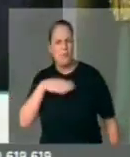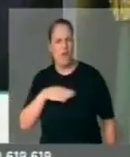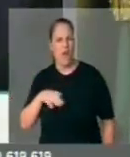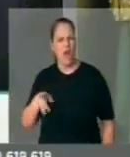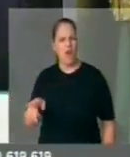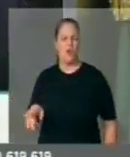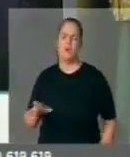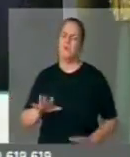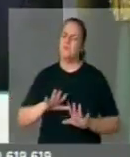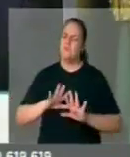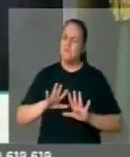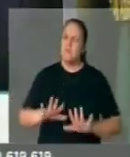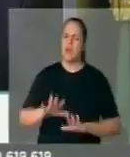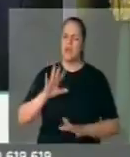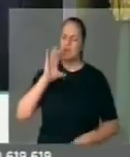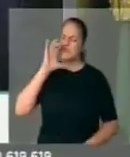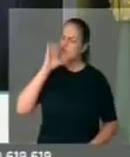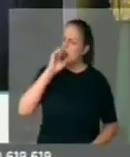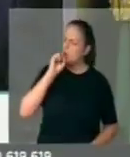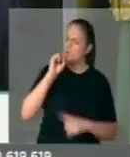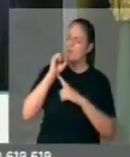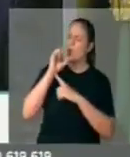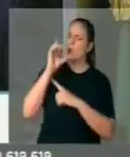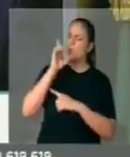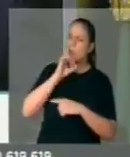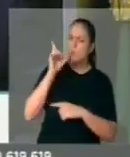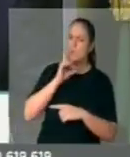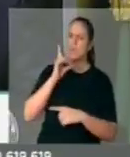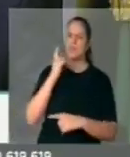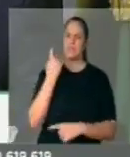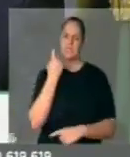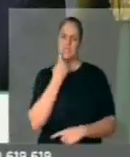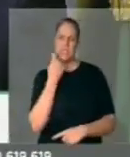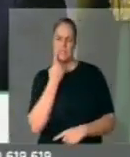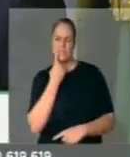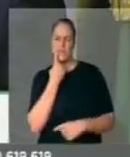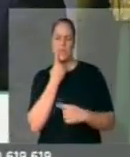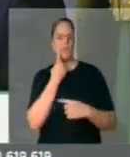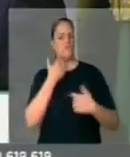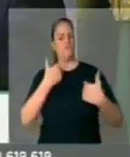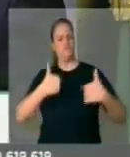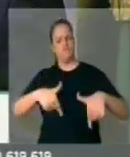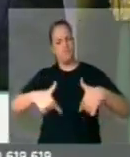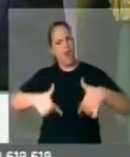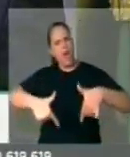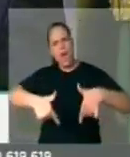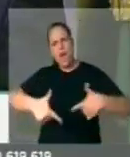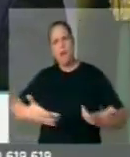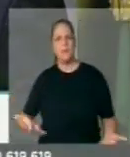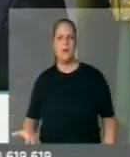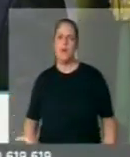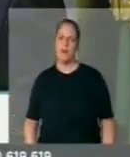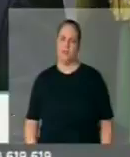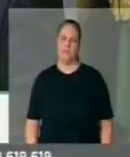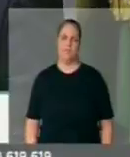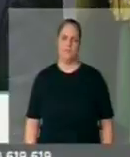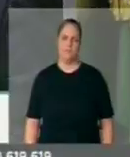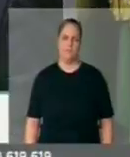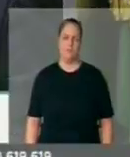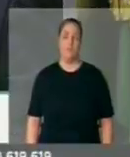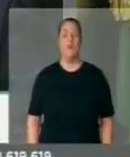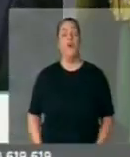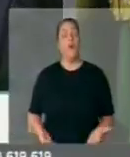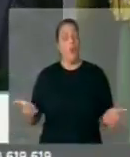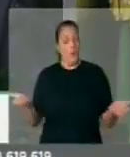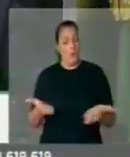mas no sábado, no domingo, na sexta-feira, eles estavam lá cumprindo a missão deles. E hoje, essa